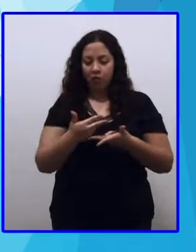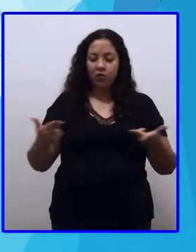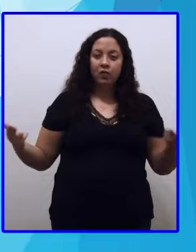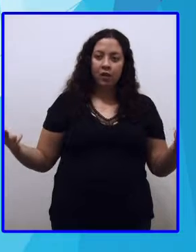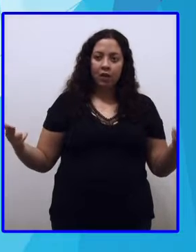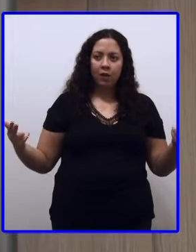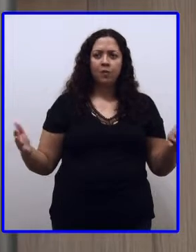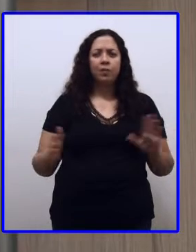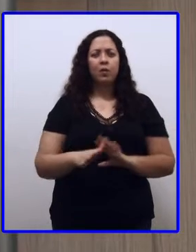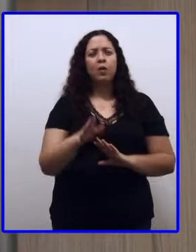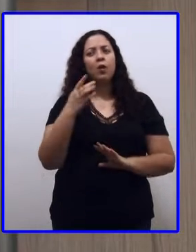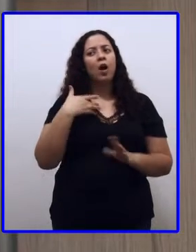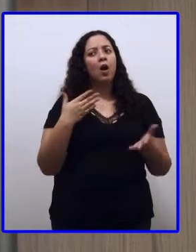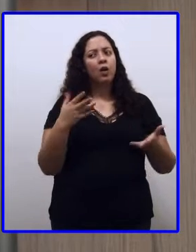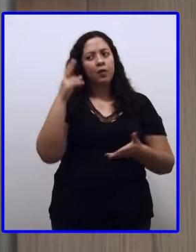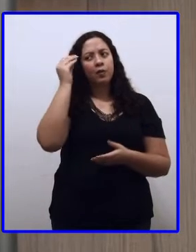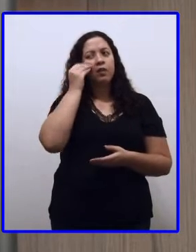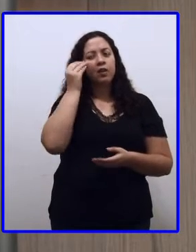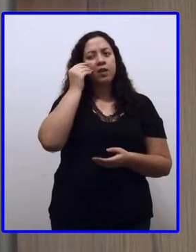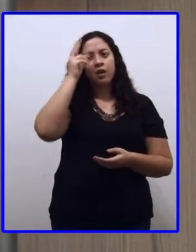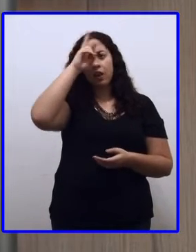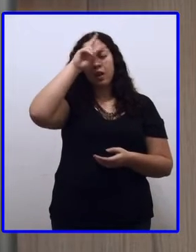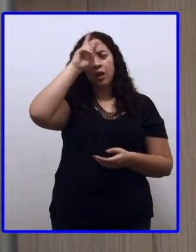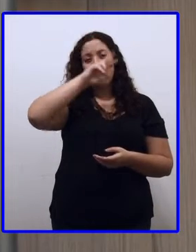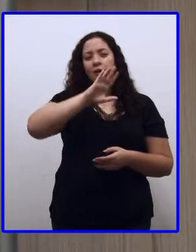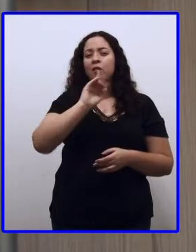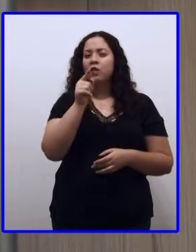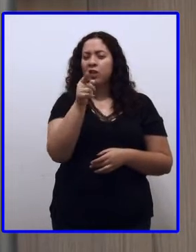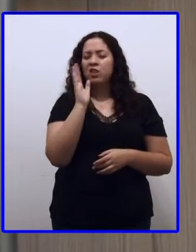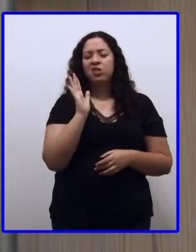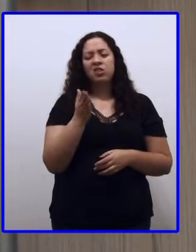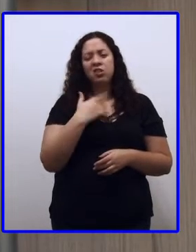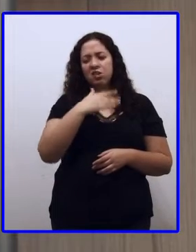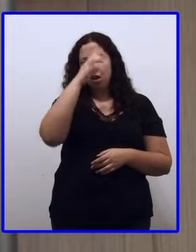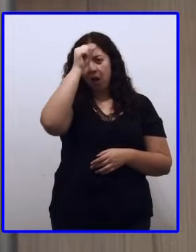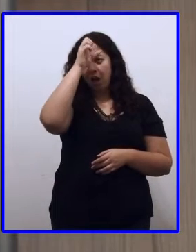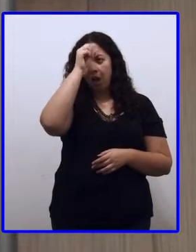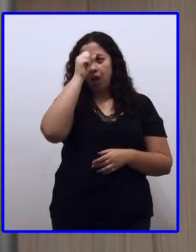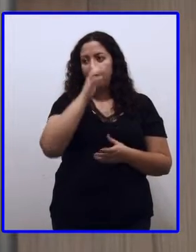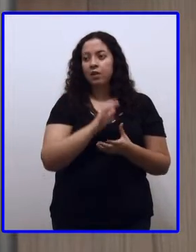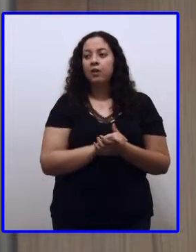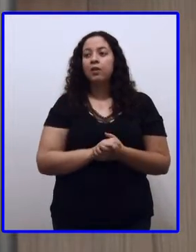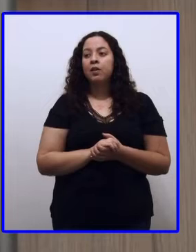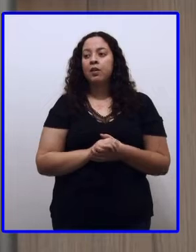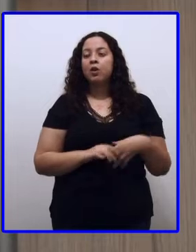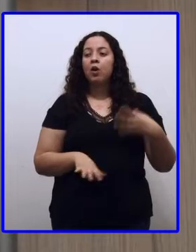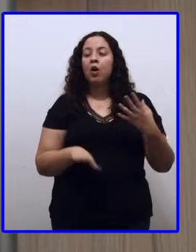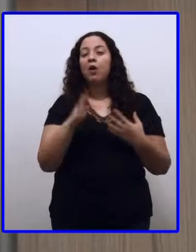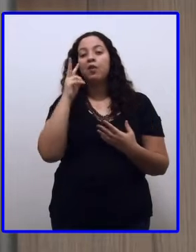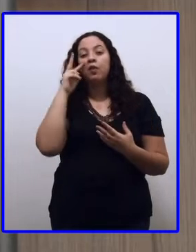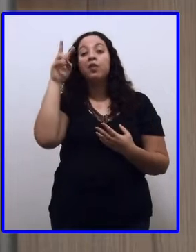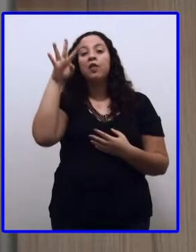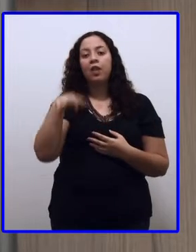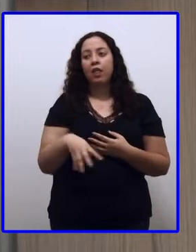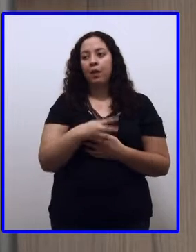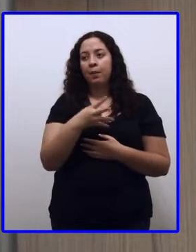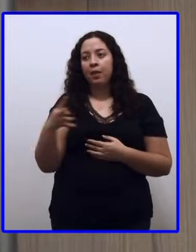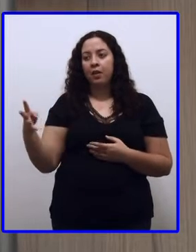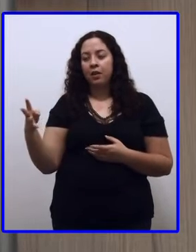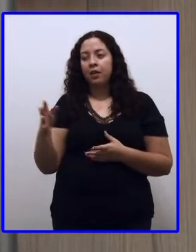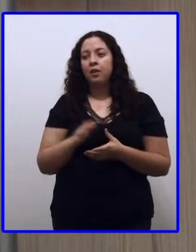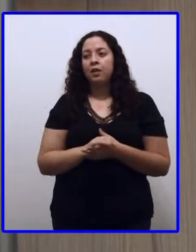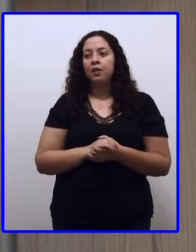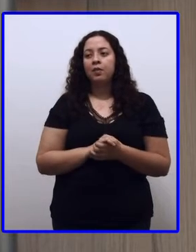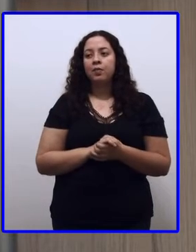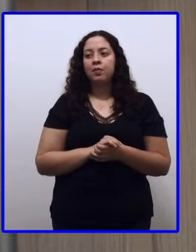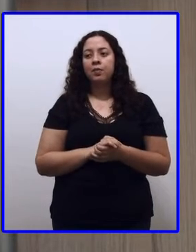é plural. Vamos, então, relembrar. Porque eu tenho certeza que isso você já sabe. Temos, então, o nosso quadro. No